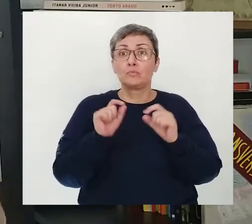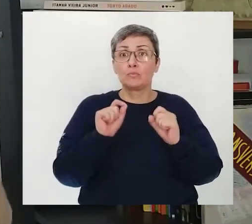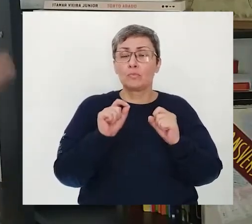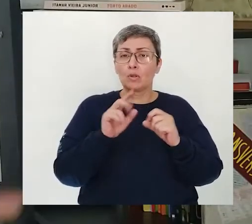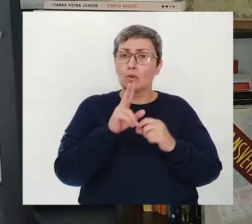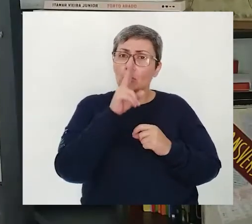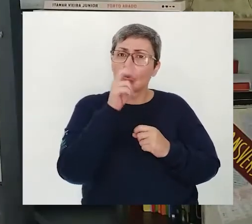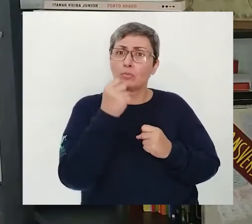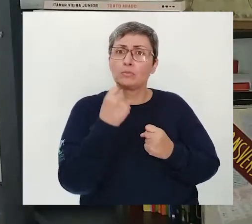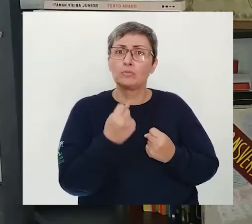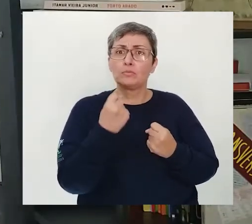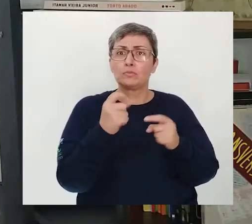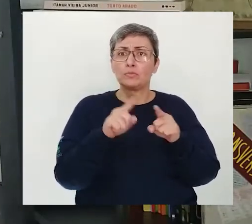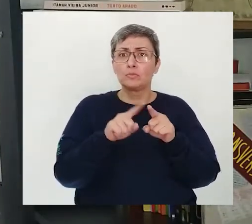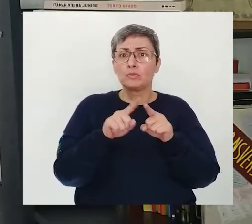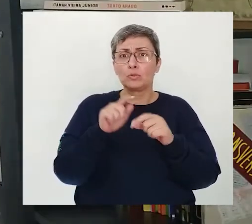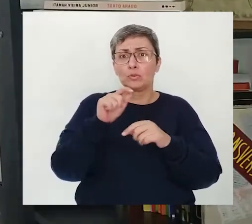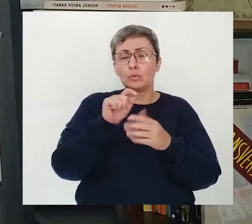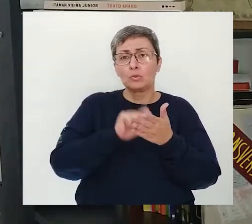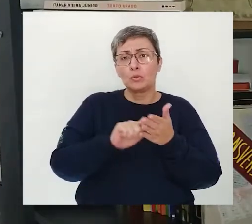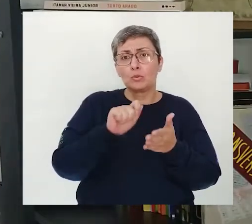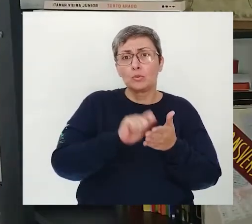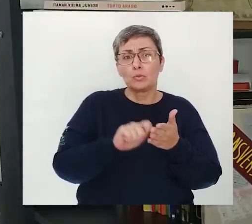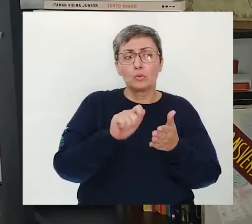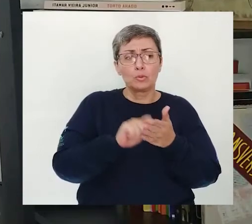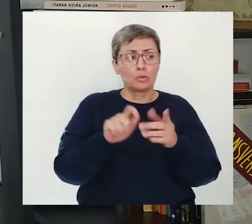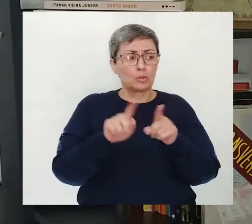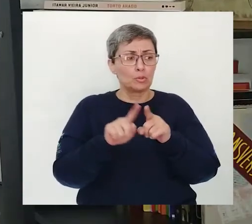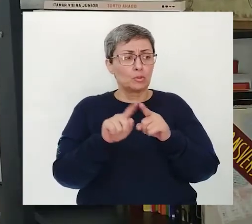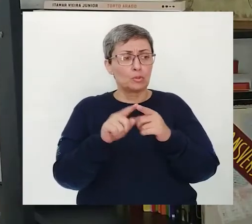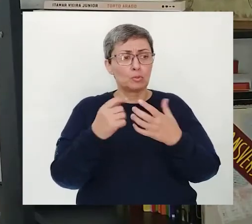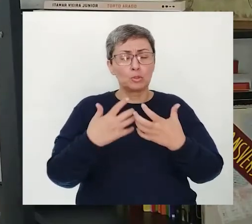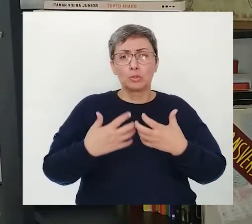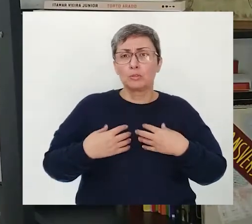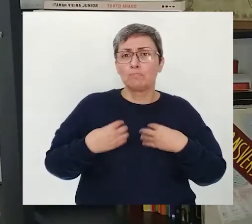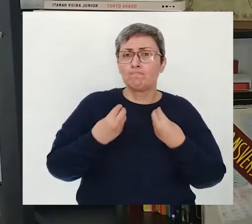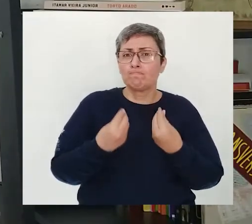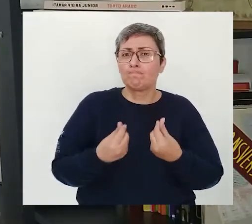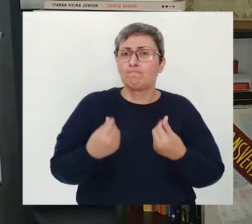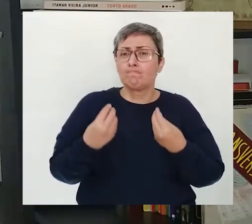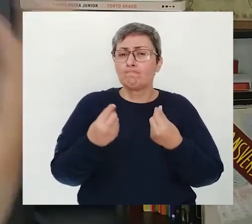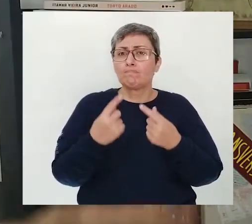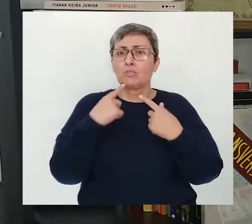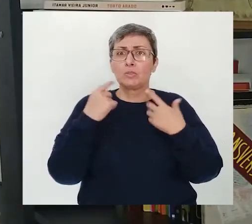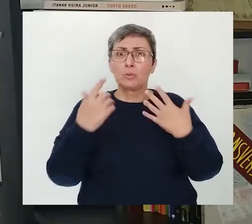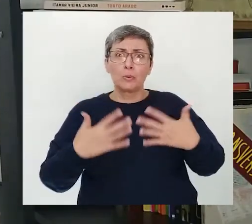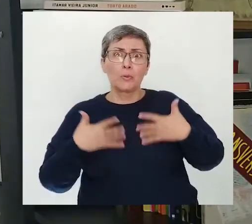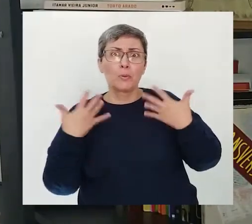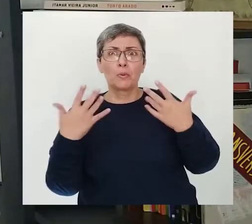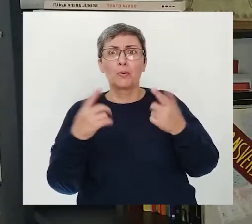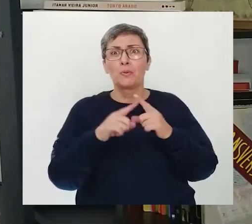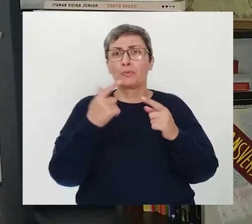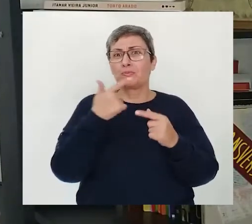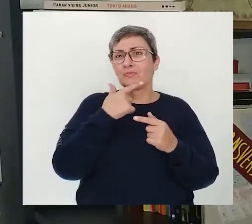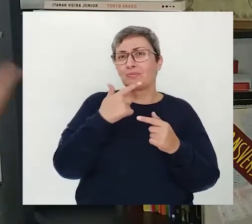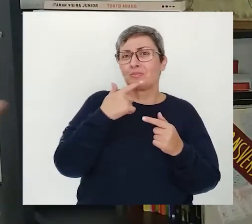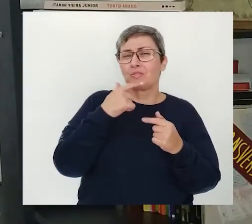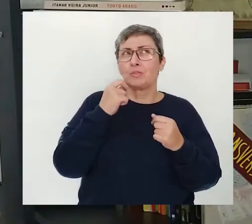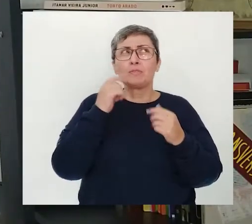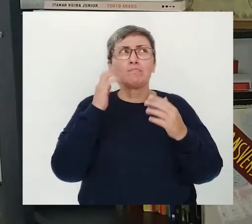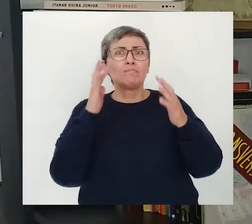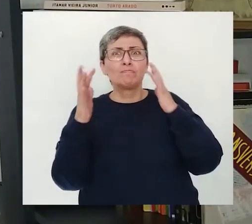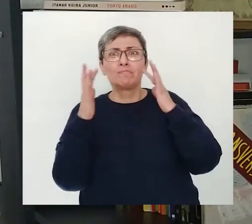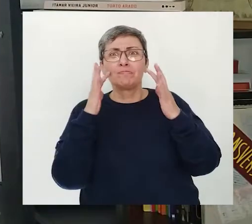dar mais ênfase ao que está escrevendo E pode comover dessa forma Pode surpreender, fazer rir Ou